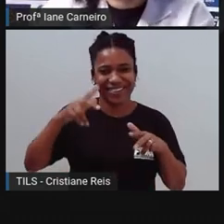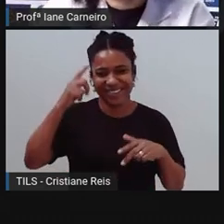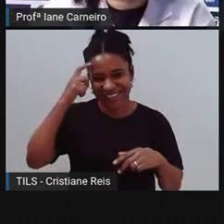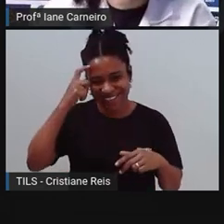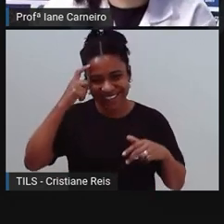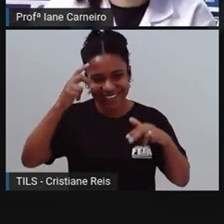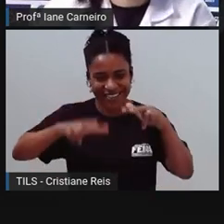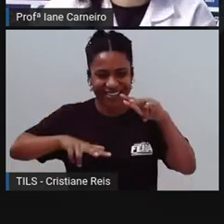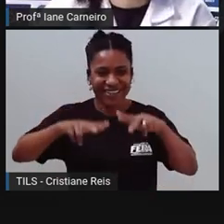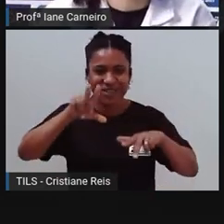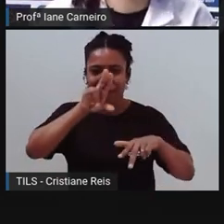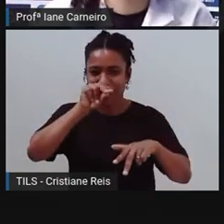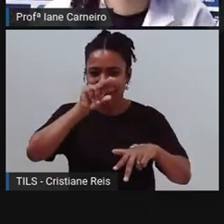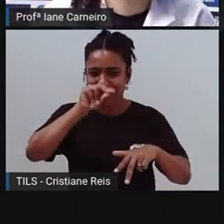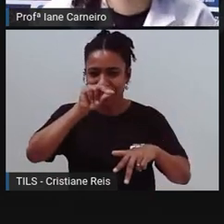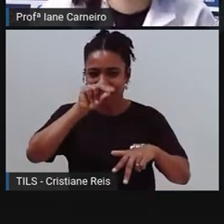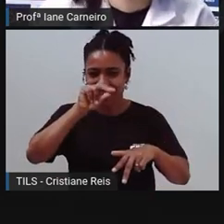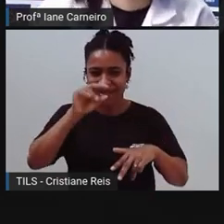qualquer pato, não. É o pato apaixonado.